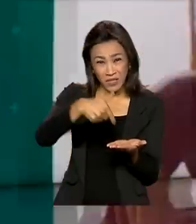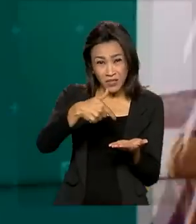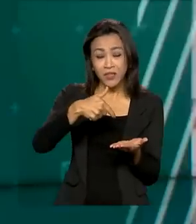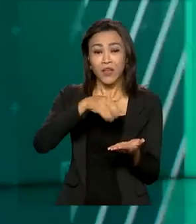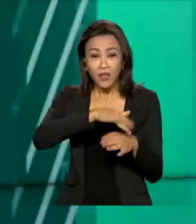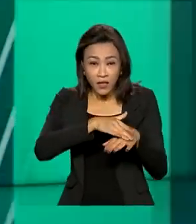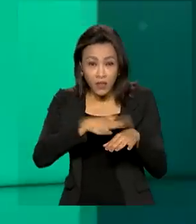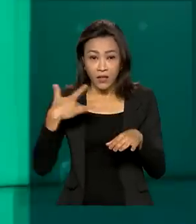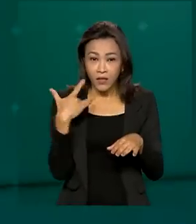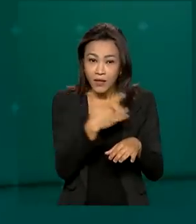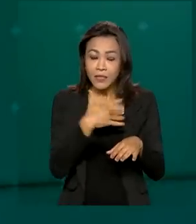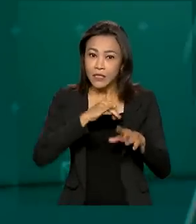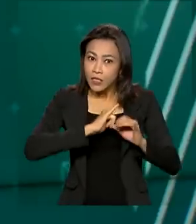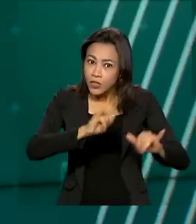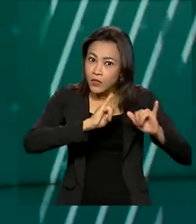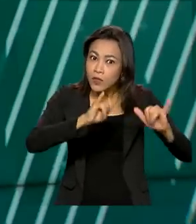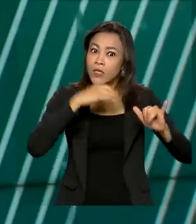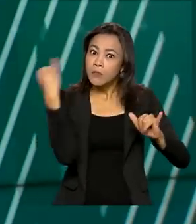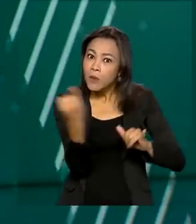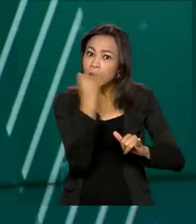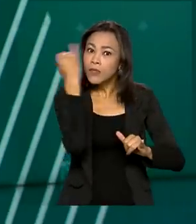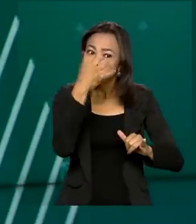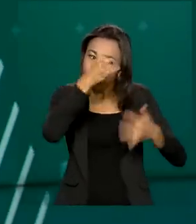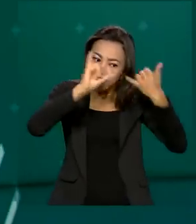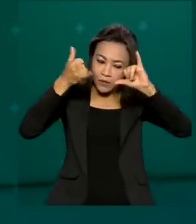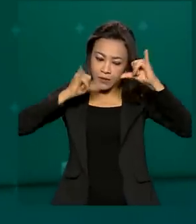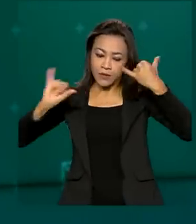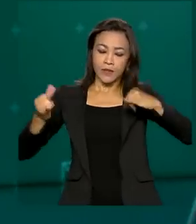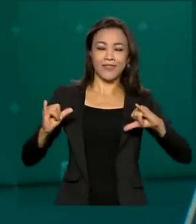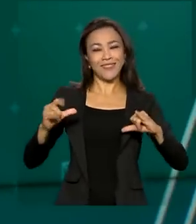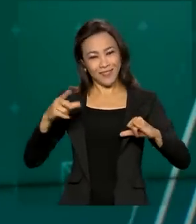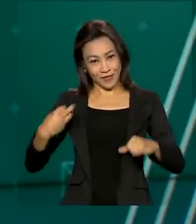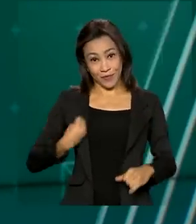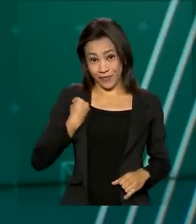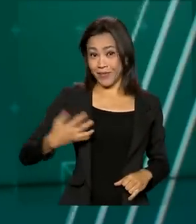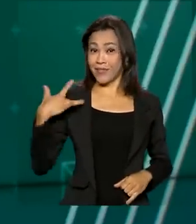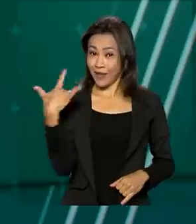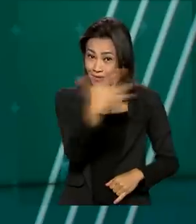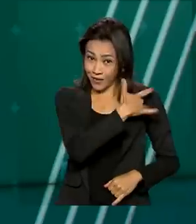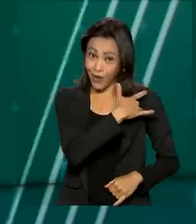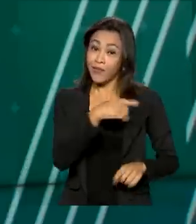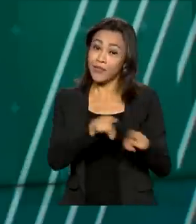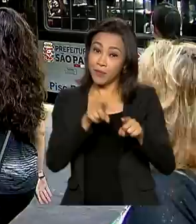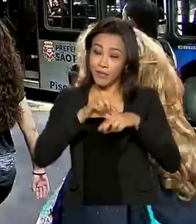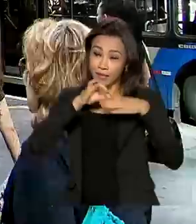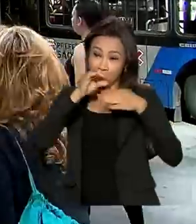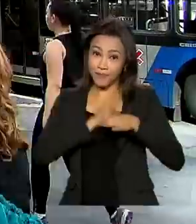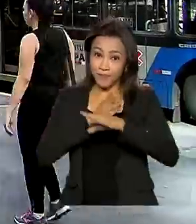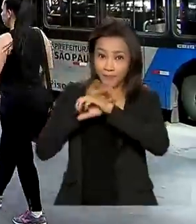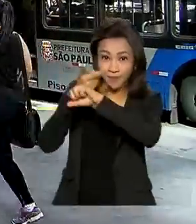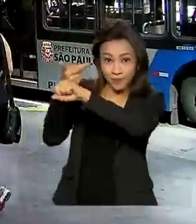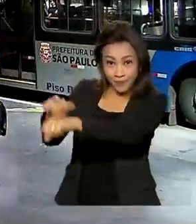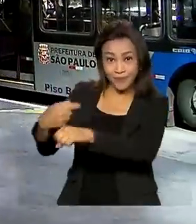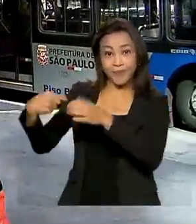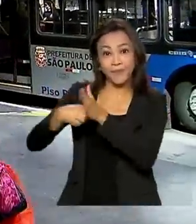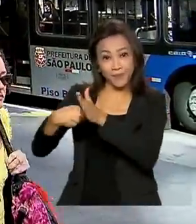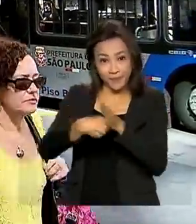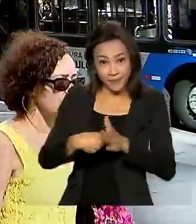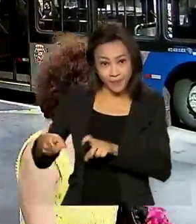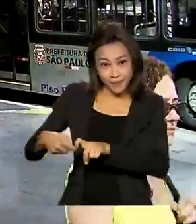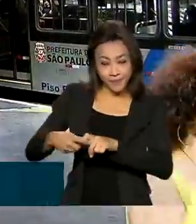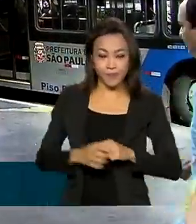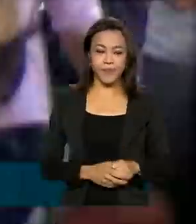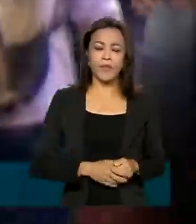data reforça a importância da prevenção a partir de hábitos saudáveis e exames periódicos. As doenças